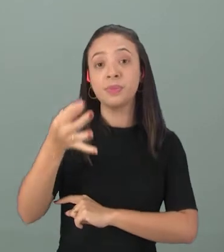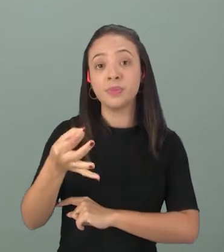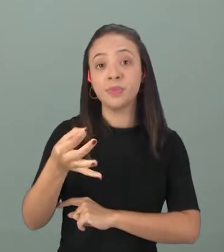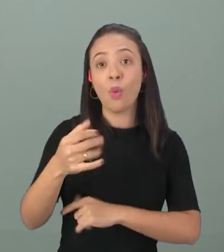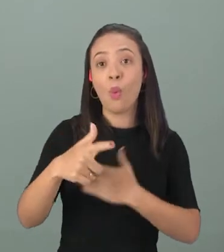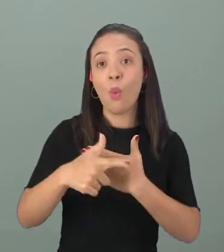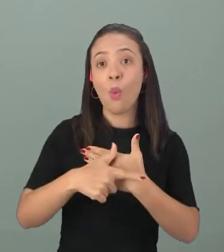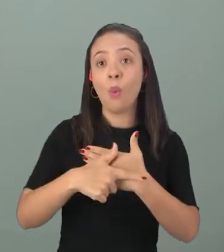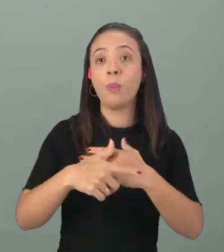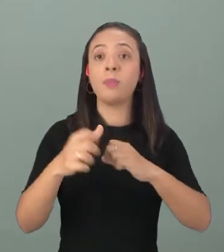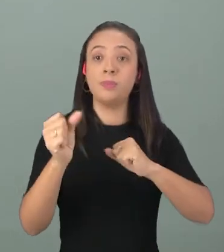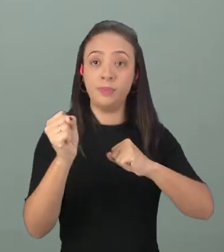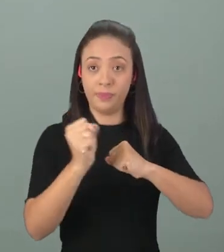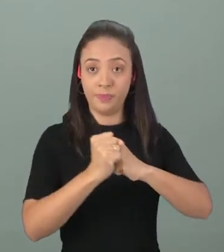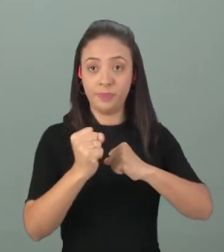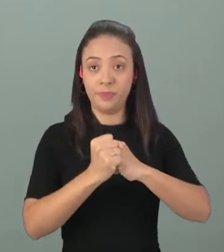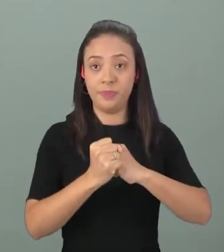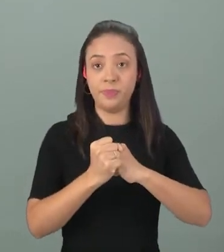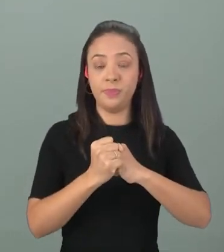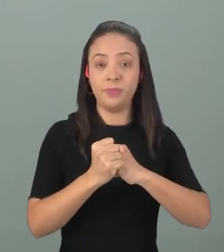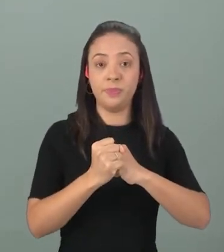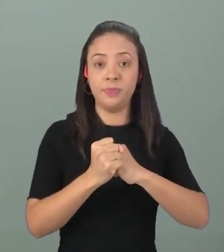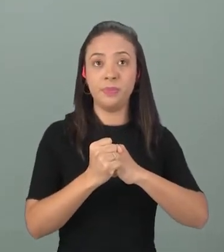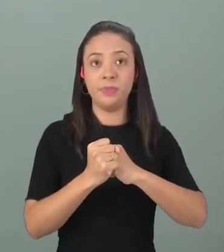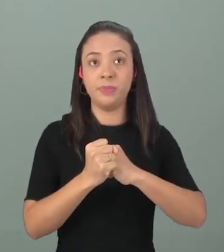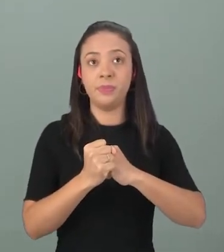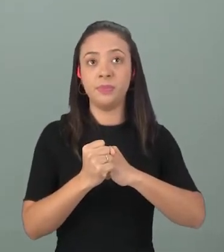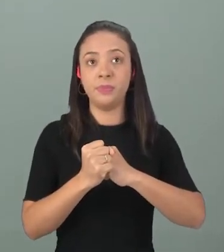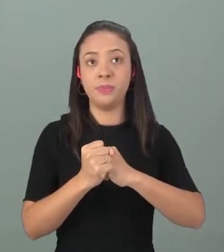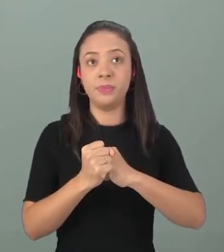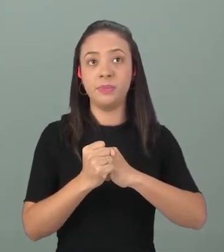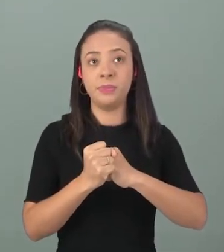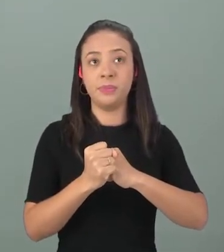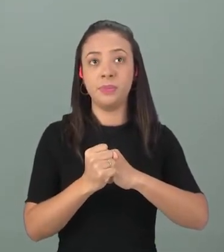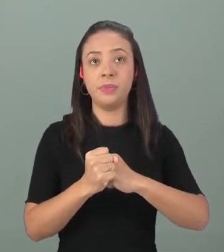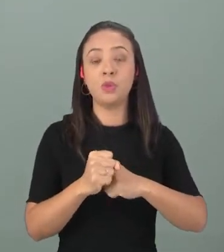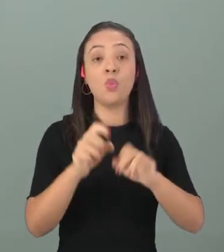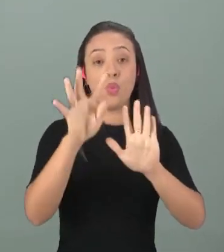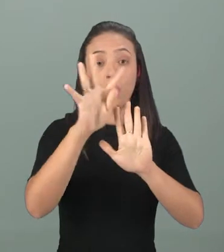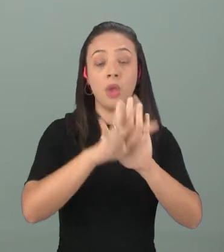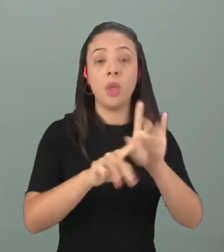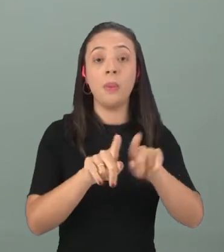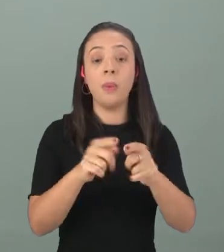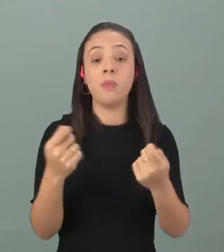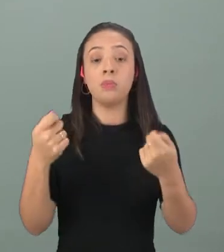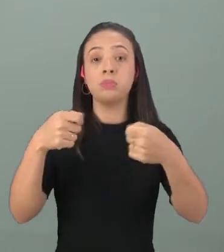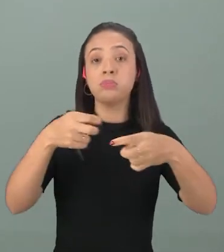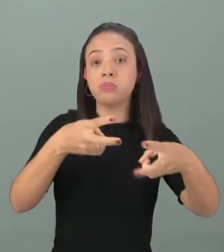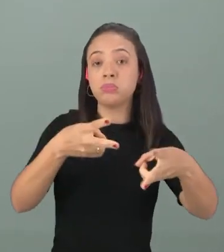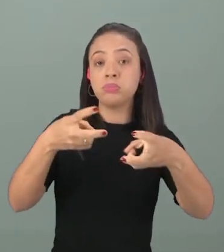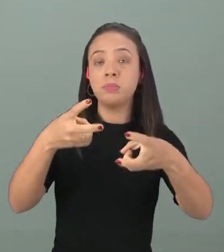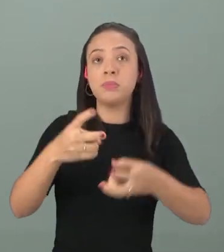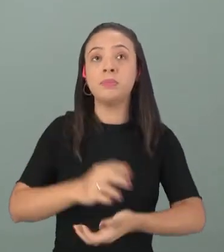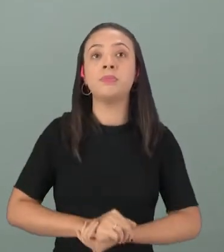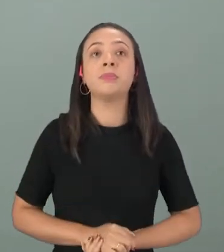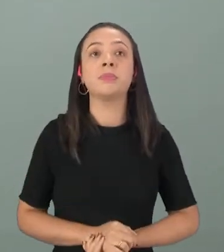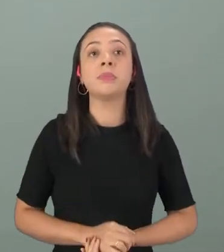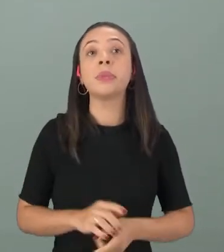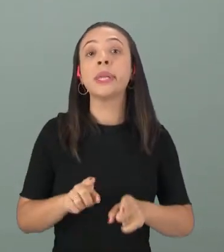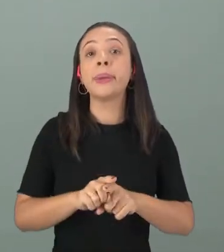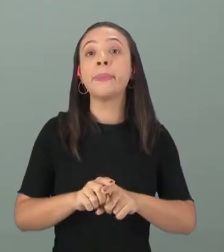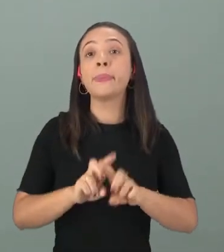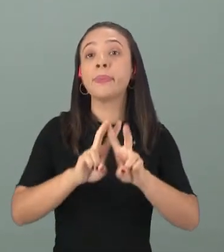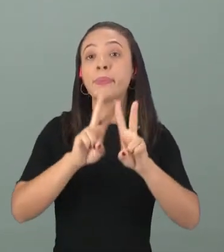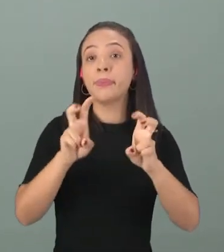a função dos substantivos nos textos e identificá-los. Lembrando também, a gente vai falar sobre